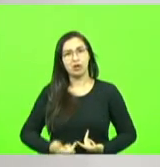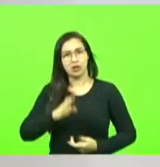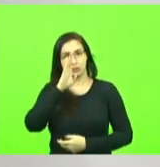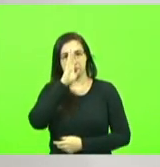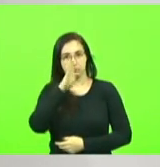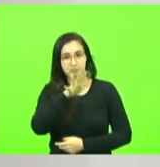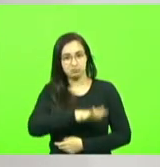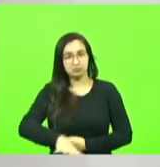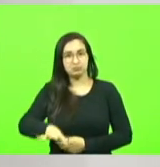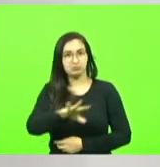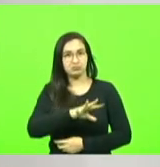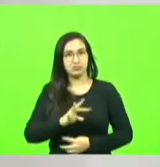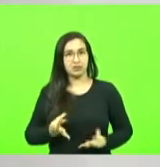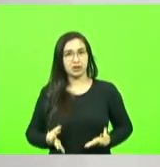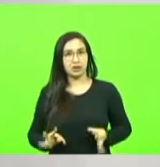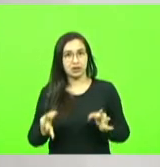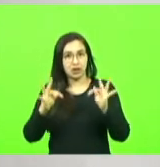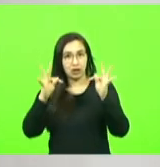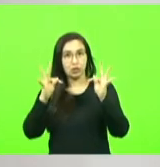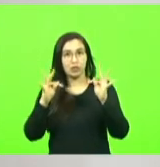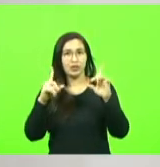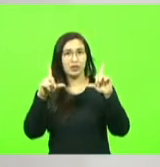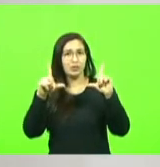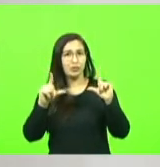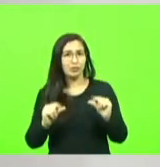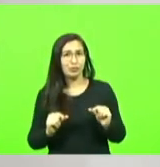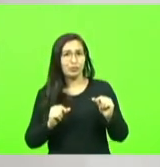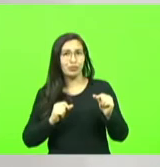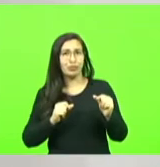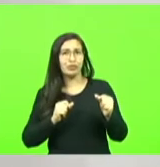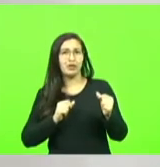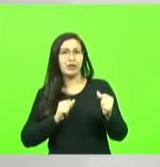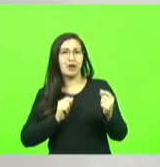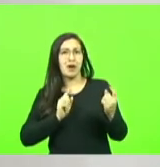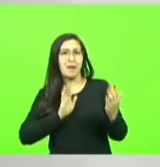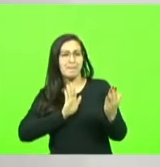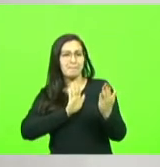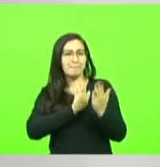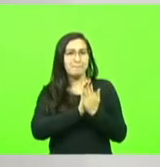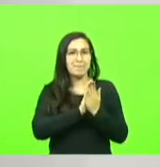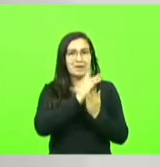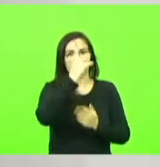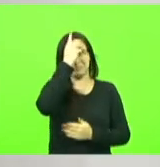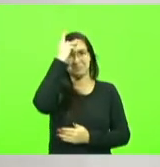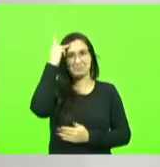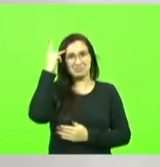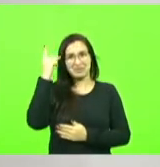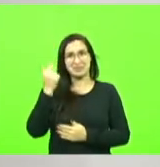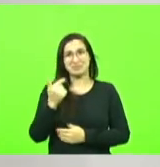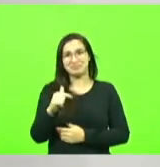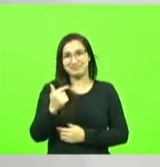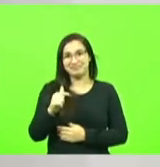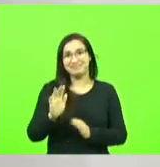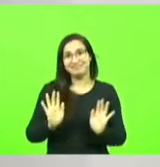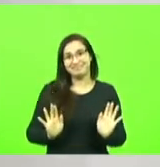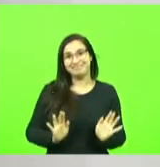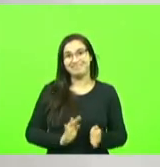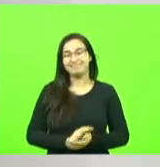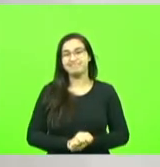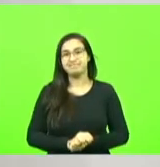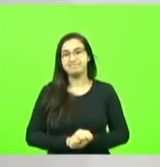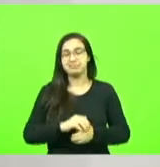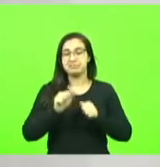onde a tecnologia tende a diminuir a proximidade física entre as pessoas em setembro de 2020